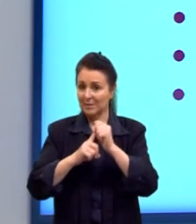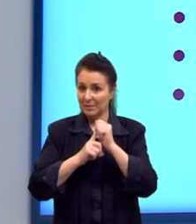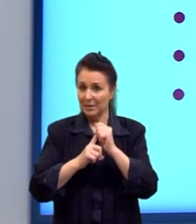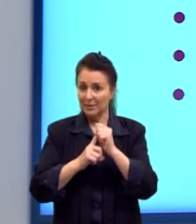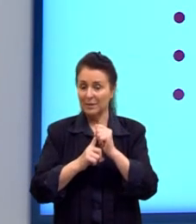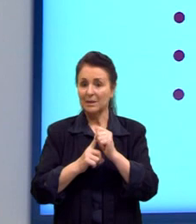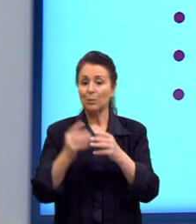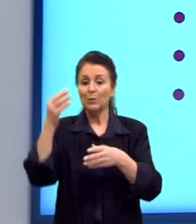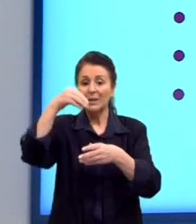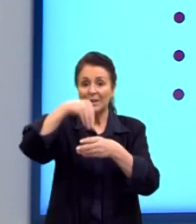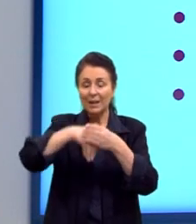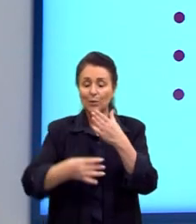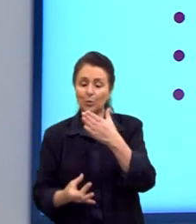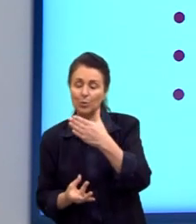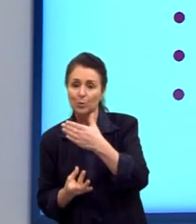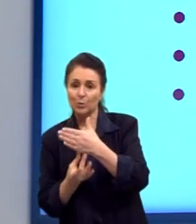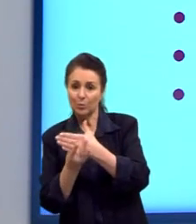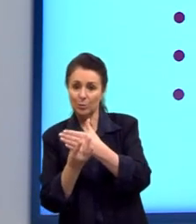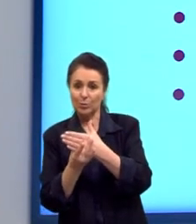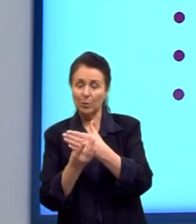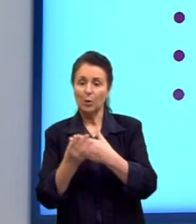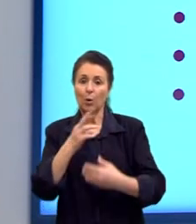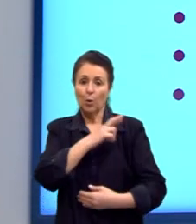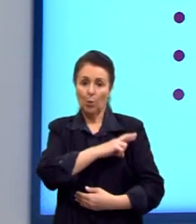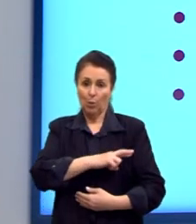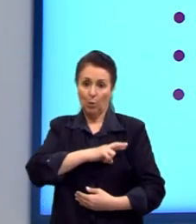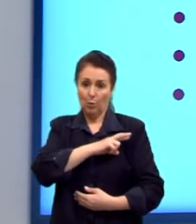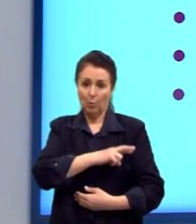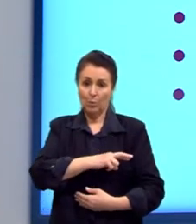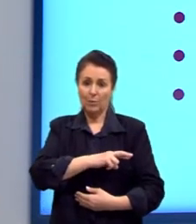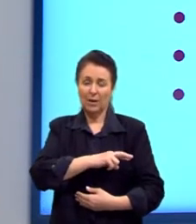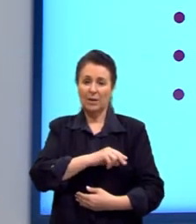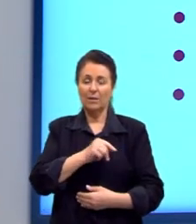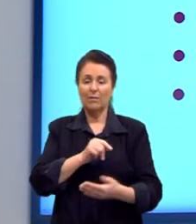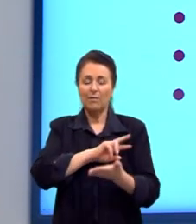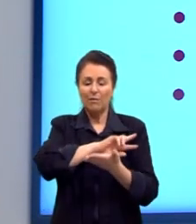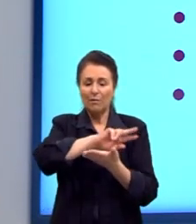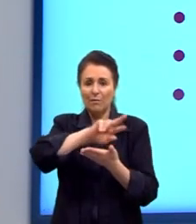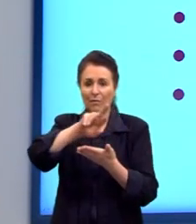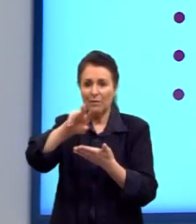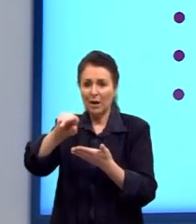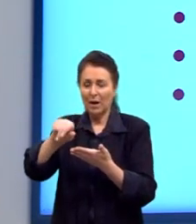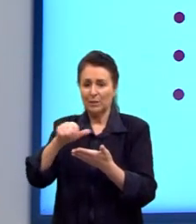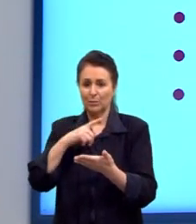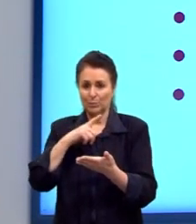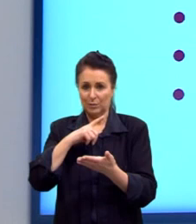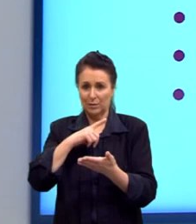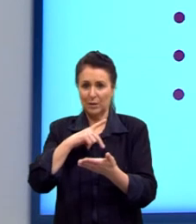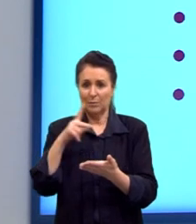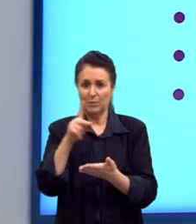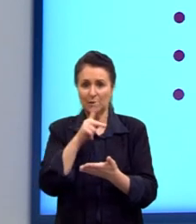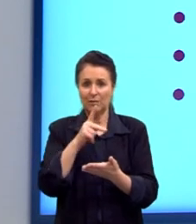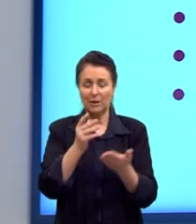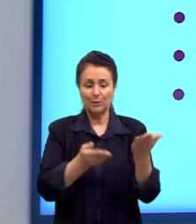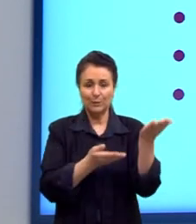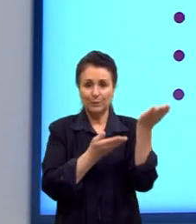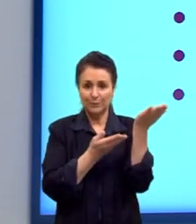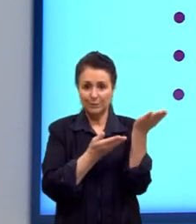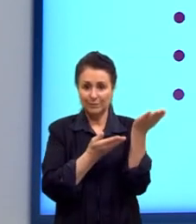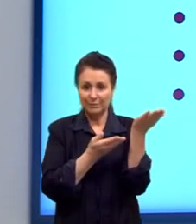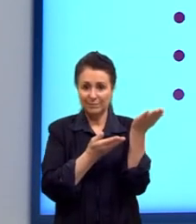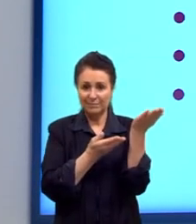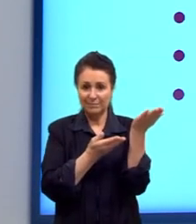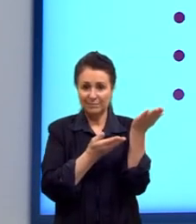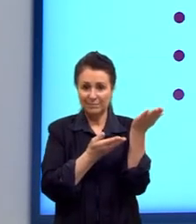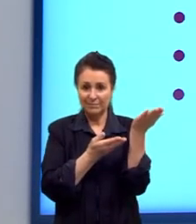realismo. Então, como romance romântico, nós temos Ressurreição, A Mão e a Luva, Helena e Aéa Garcia.